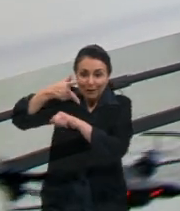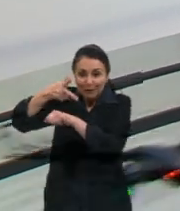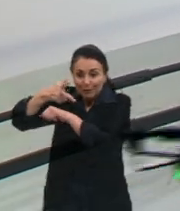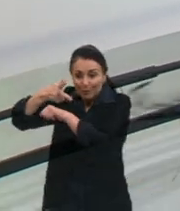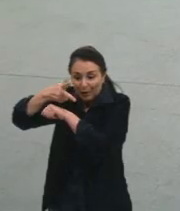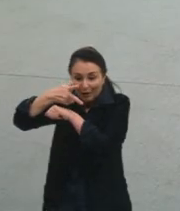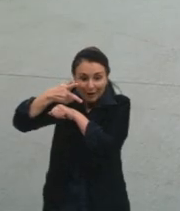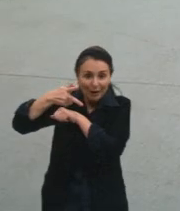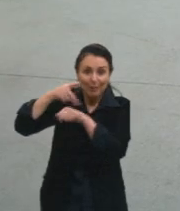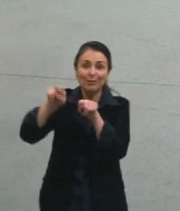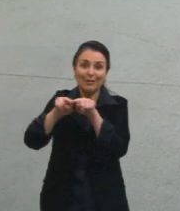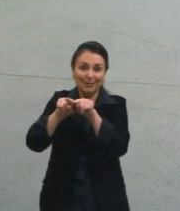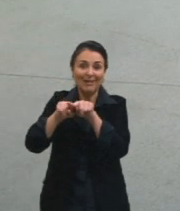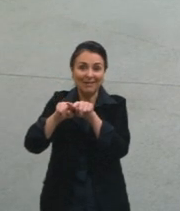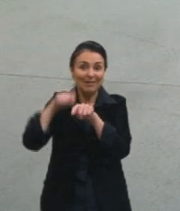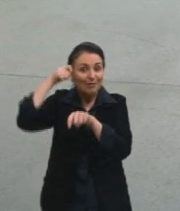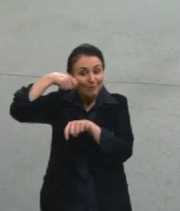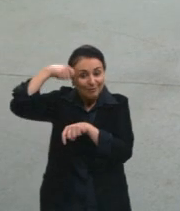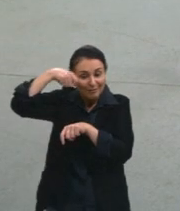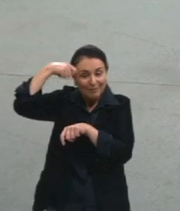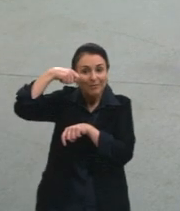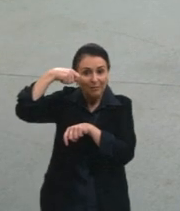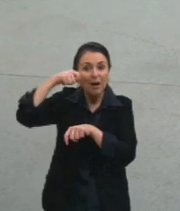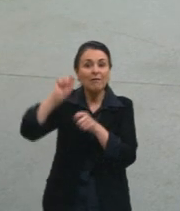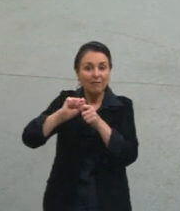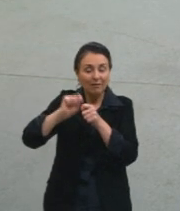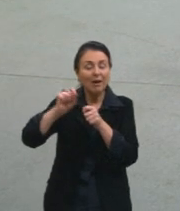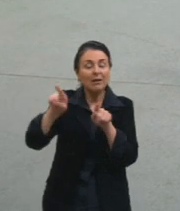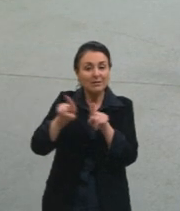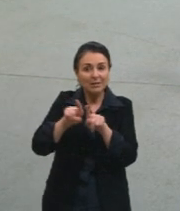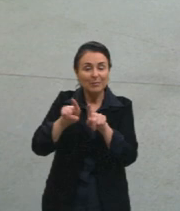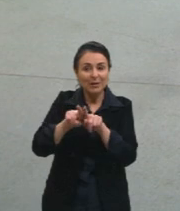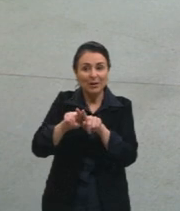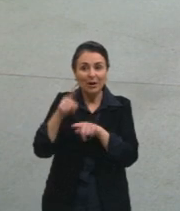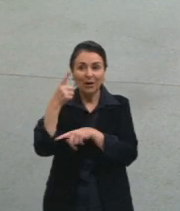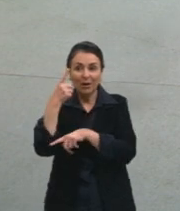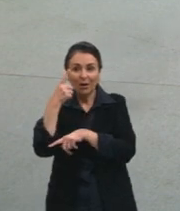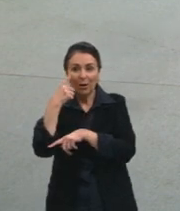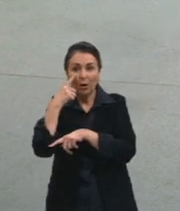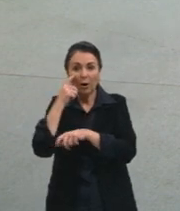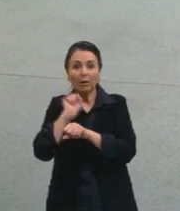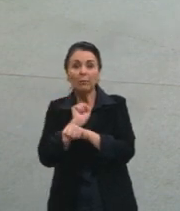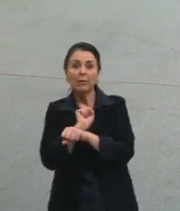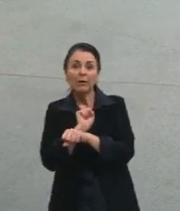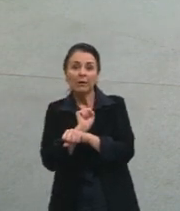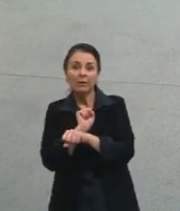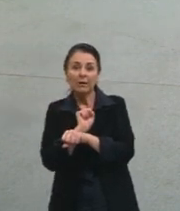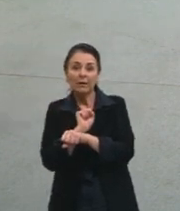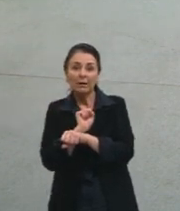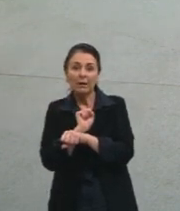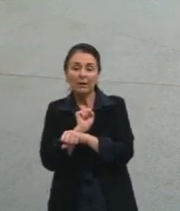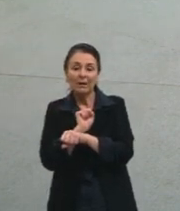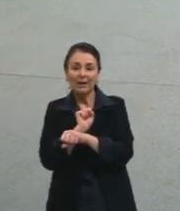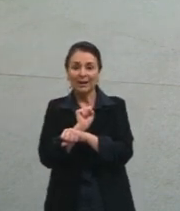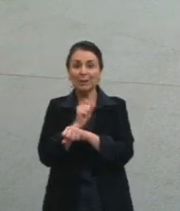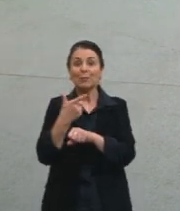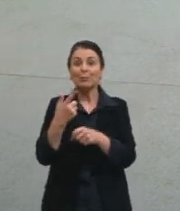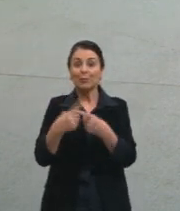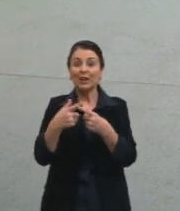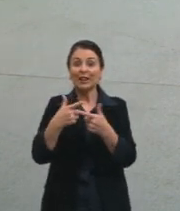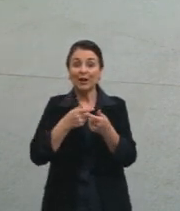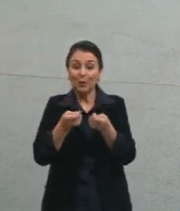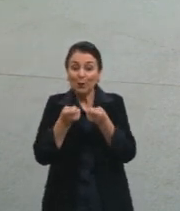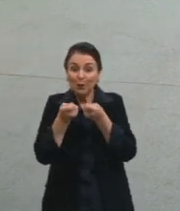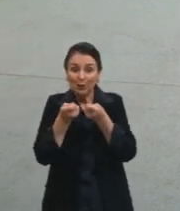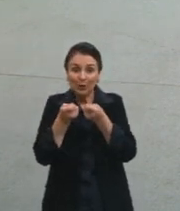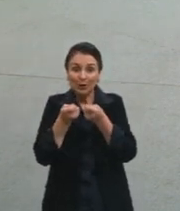consigo muito! Tá, ele vai ficando, ali ó, ele fica parado, por exemplo, dentro aqui do nosso ambiente,